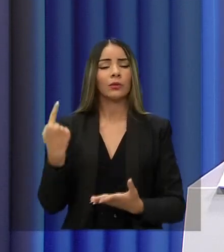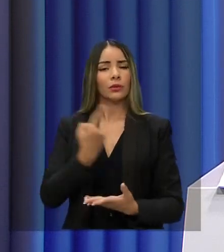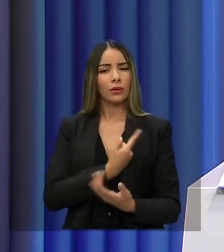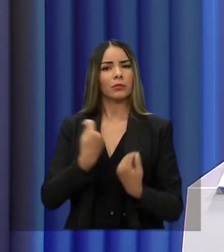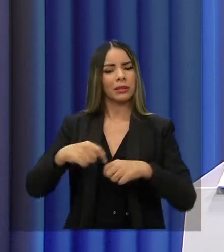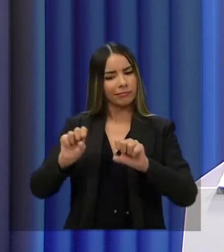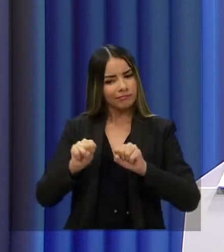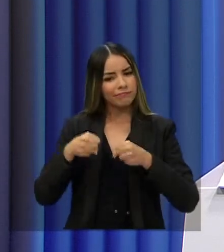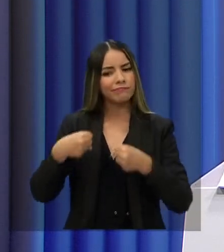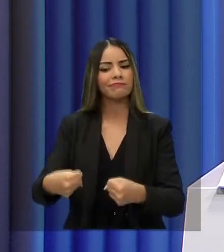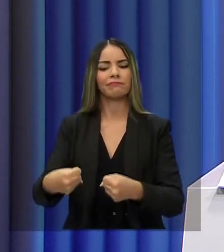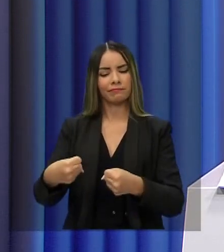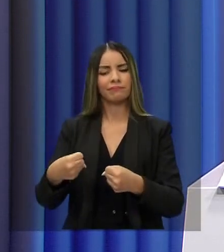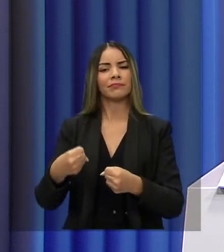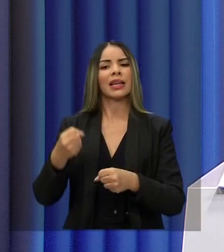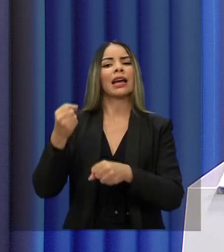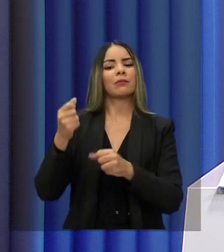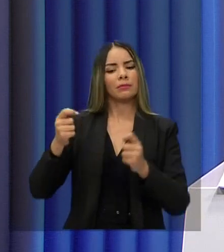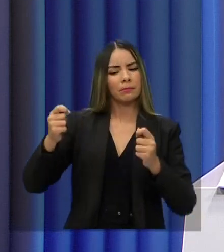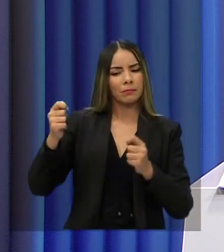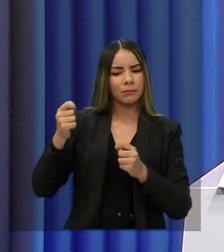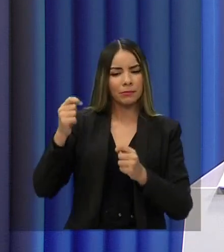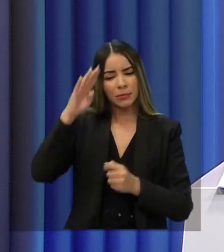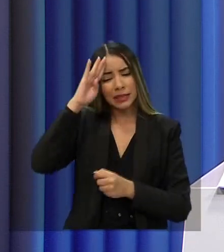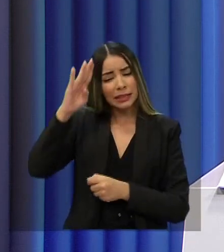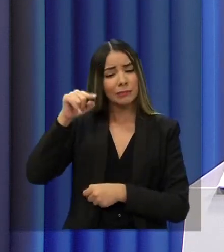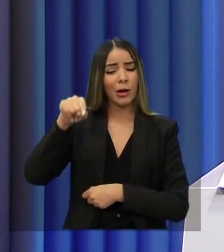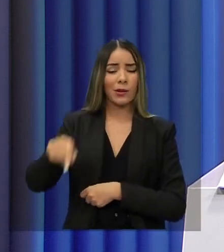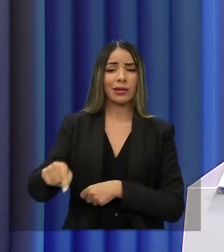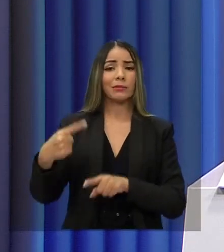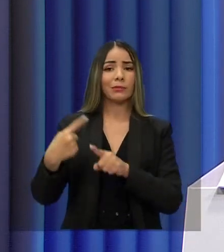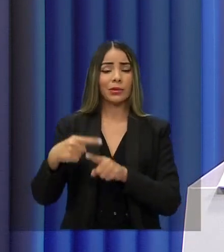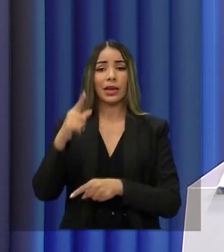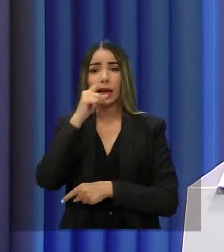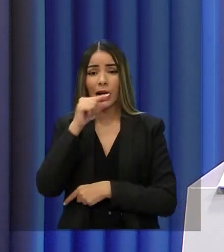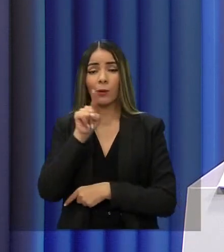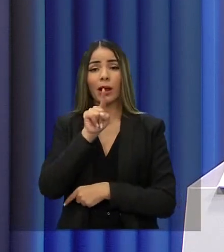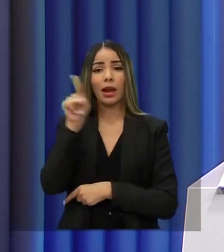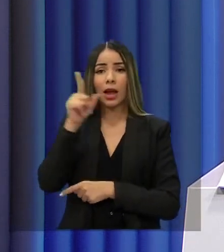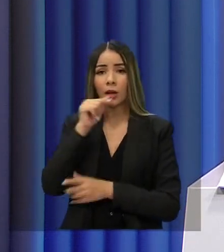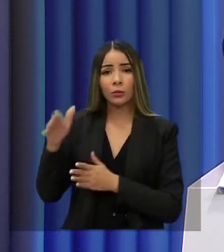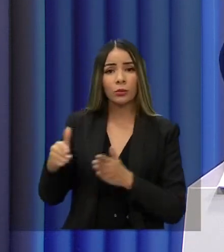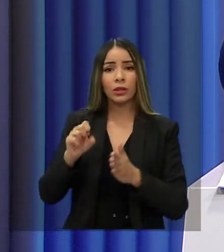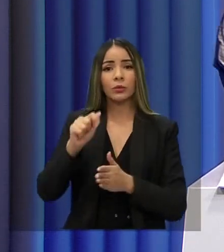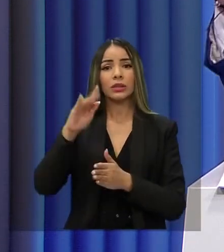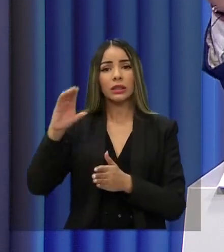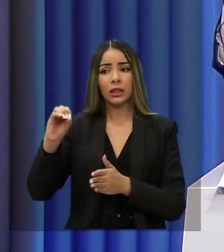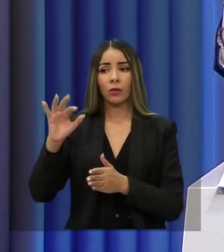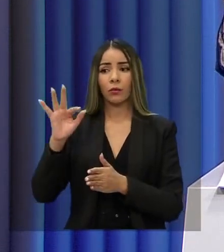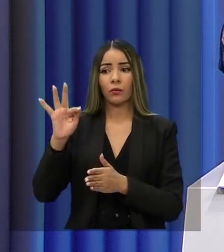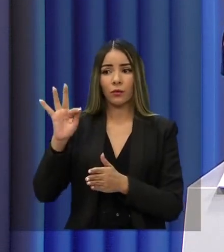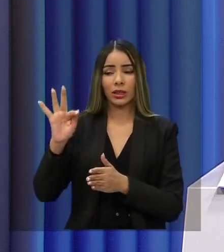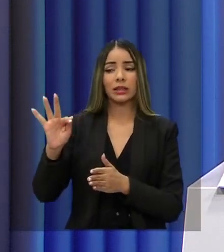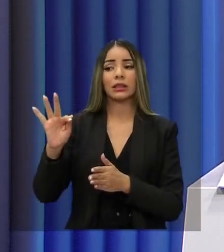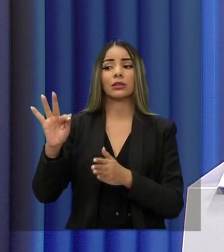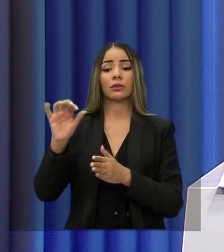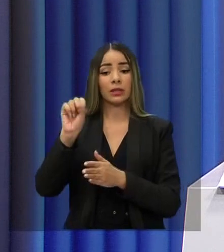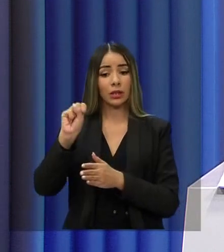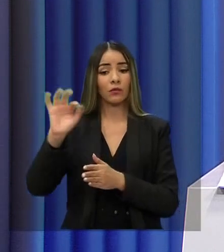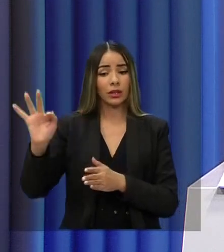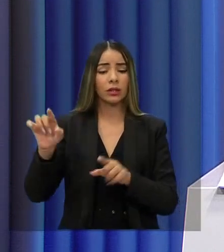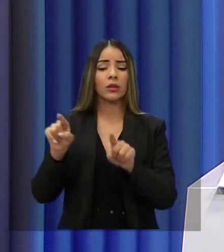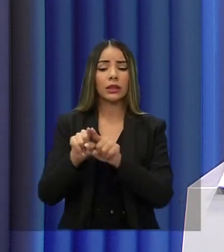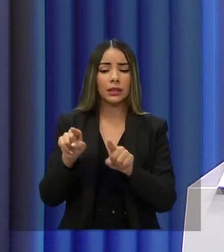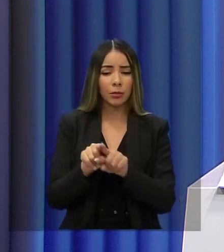capacidade executiva, prioridade, porque com a água do São Francisco e com esse Cinturão das Águas, os açudes vão estar